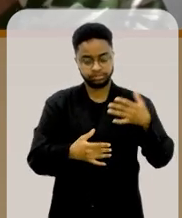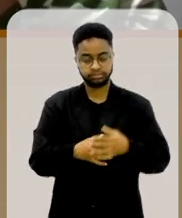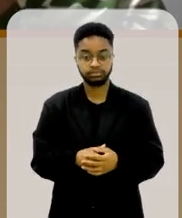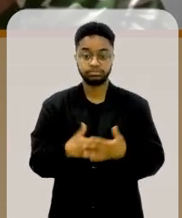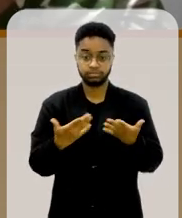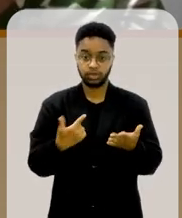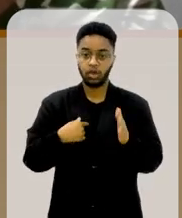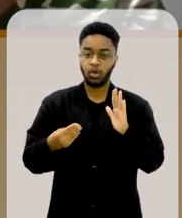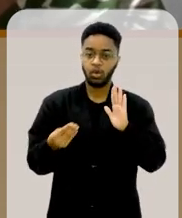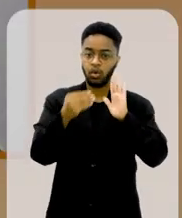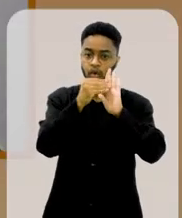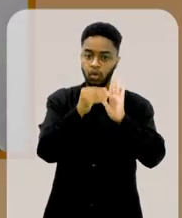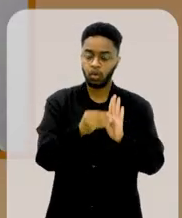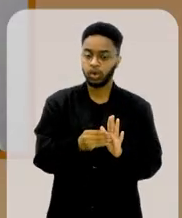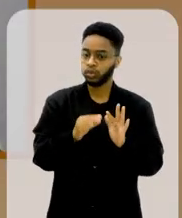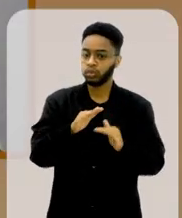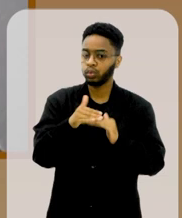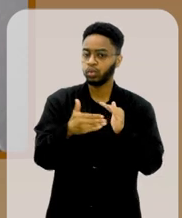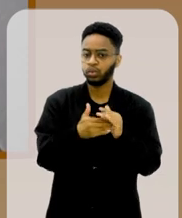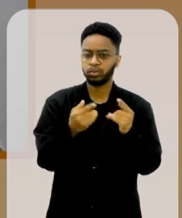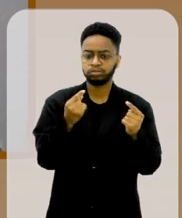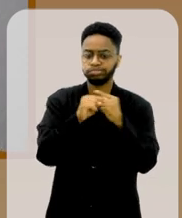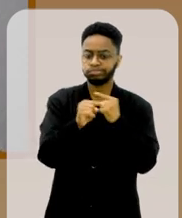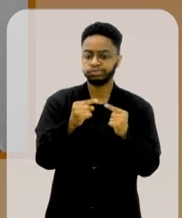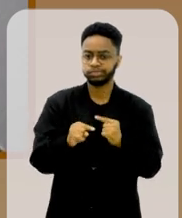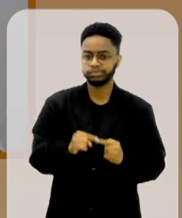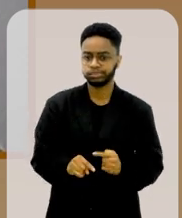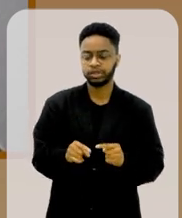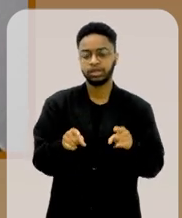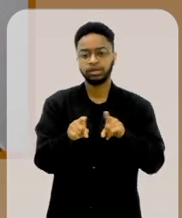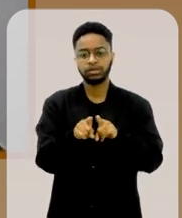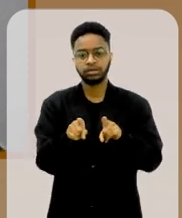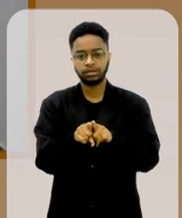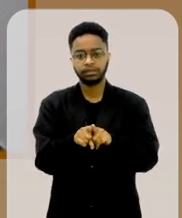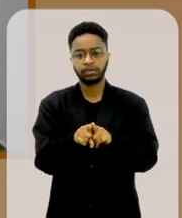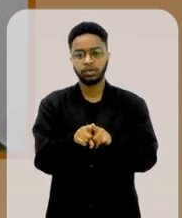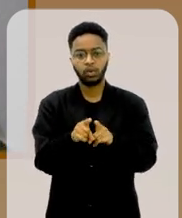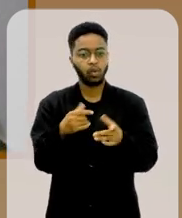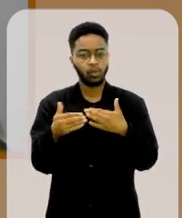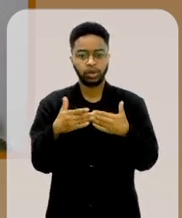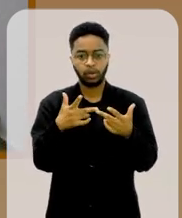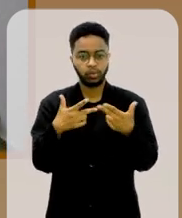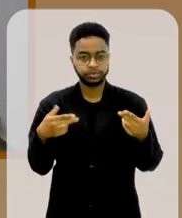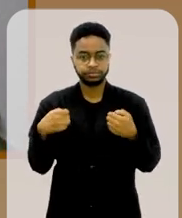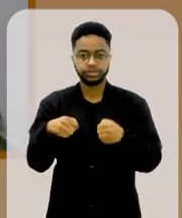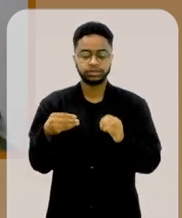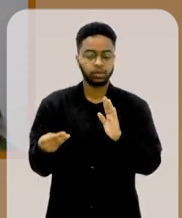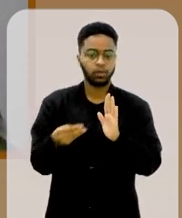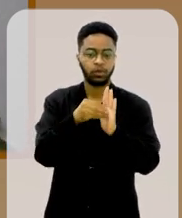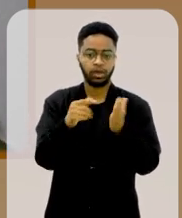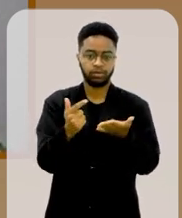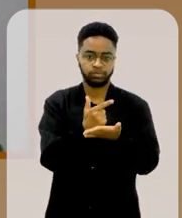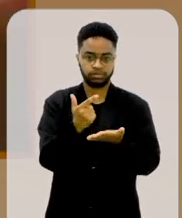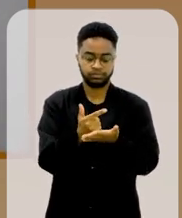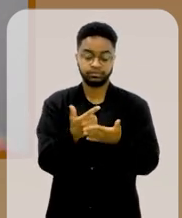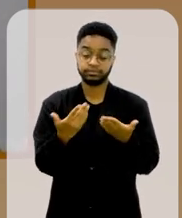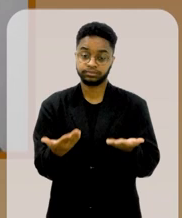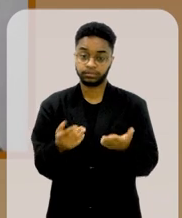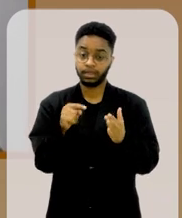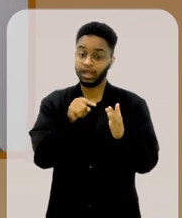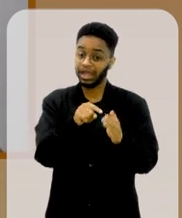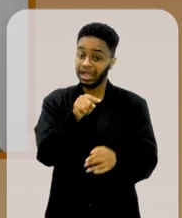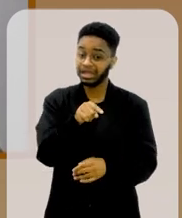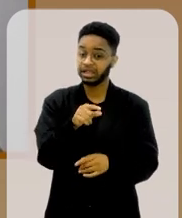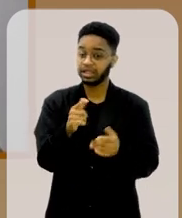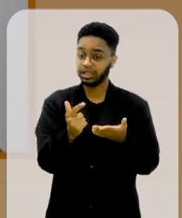Então, coloquei todas as contradições e tudo que merecia ser colocado naquele livro. E esse